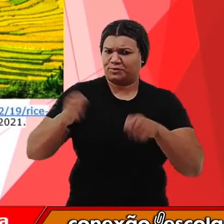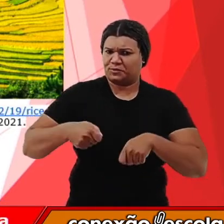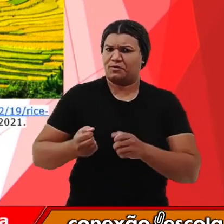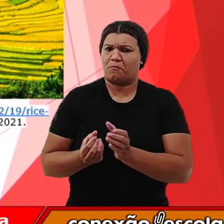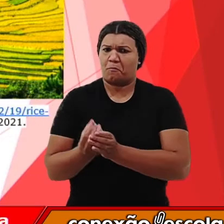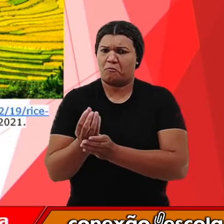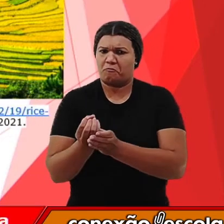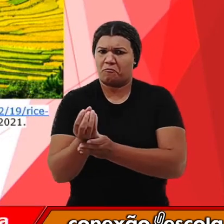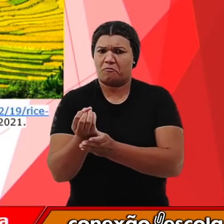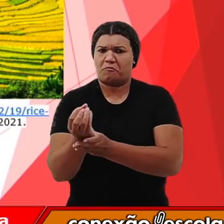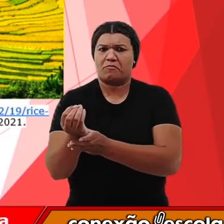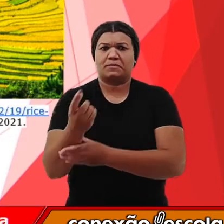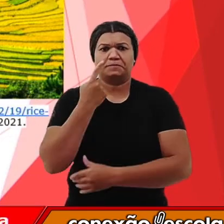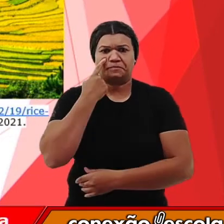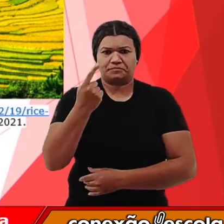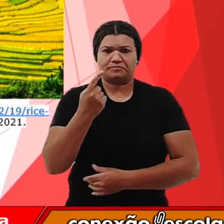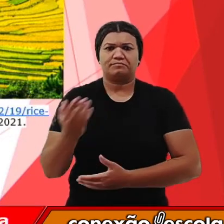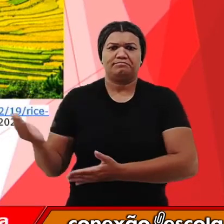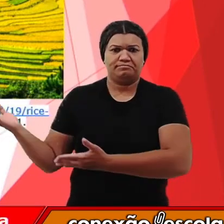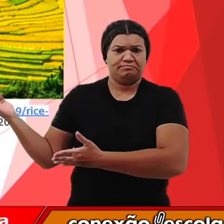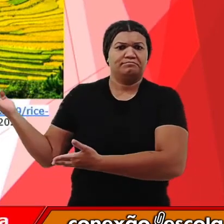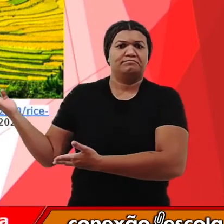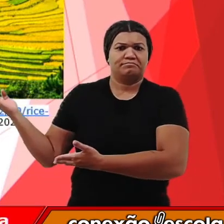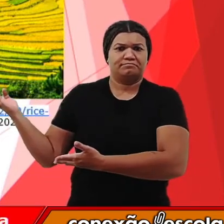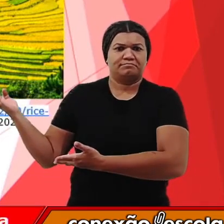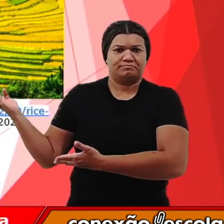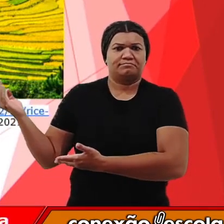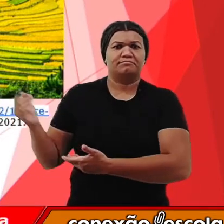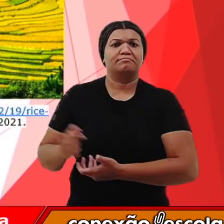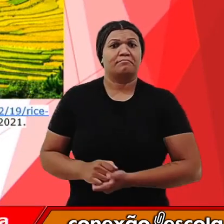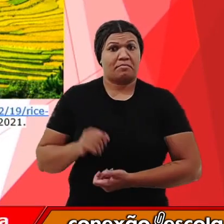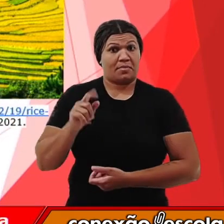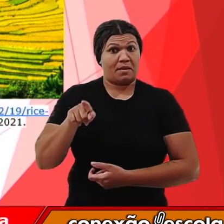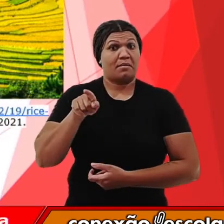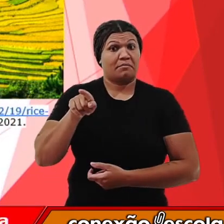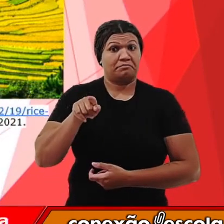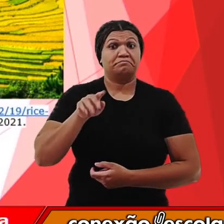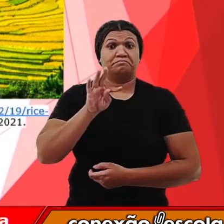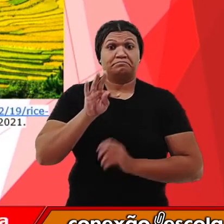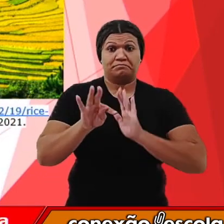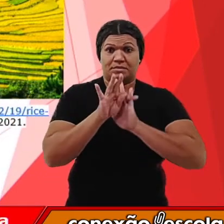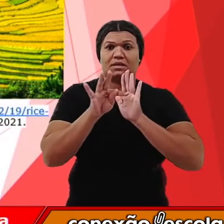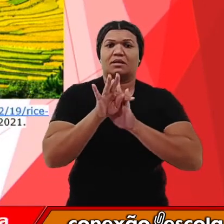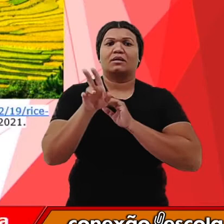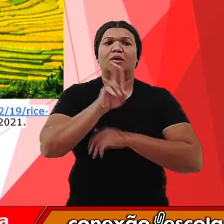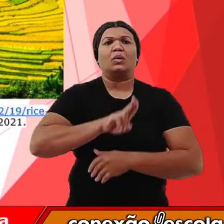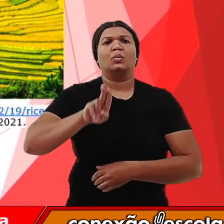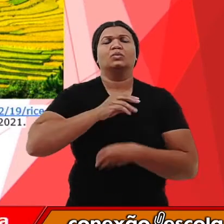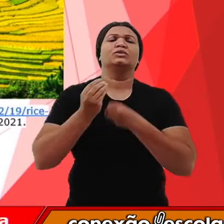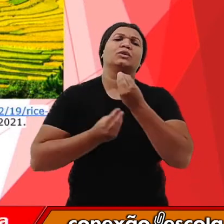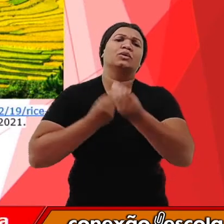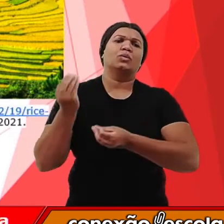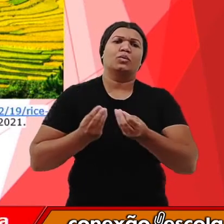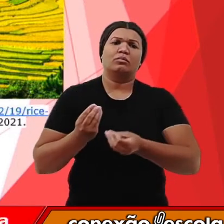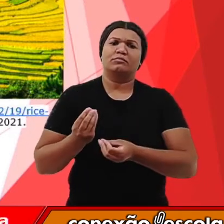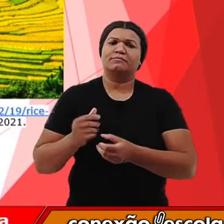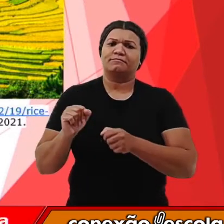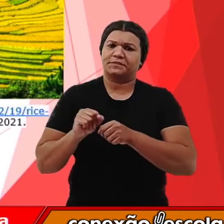estão aí na imagem para vocês do lado direito da sua tela. Essa técnica consiste em construir